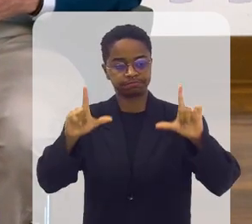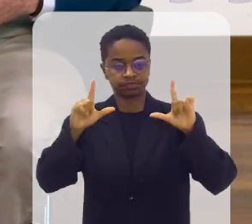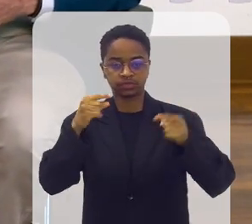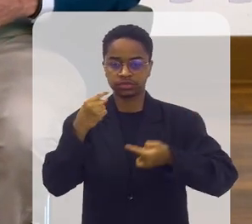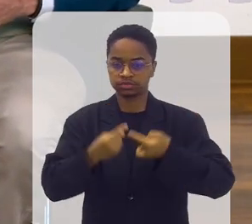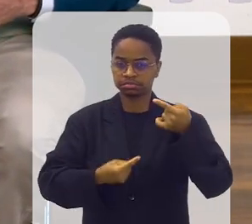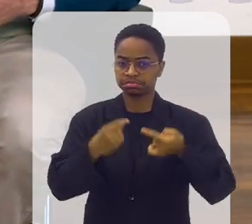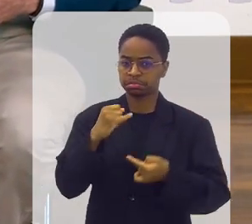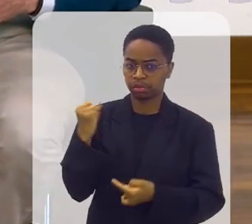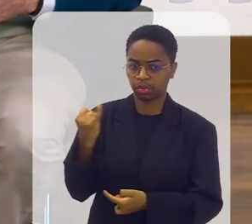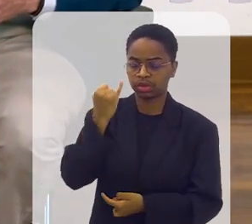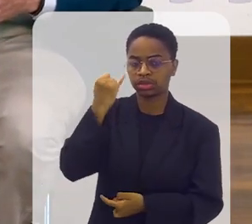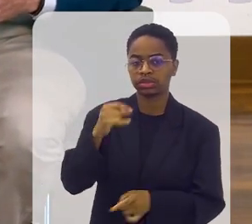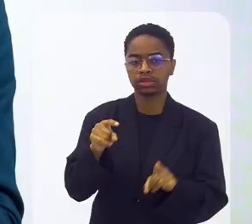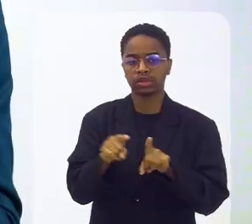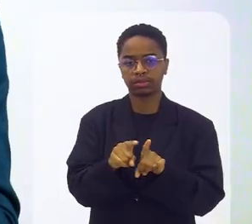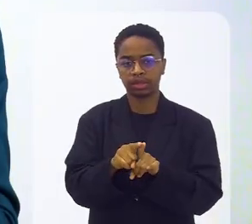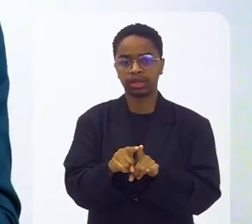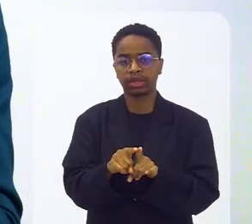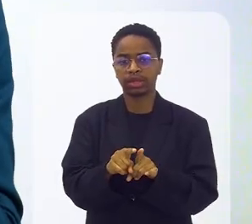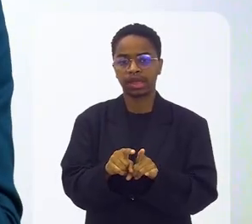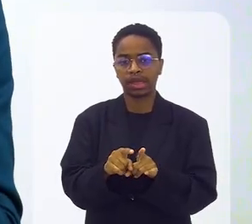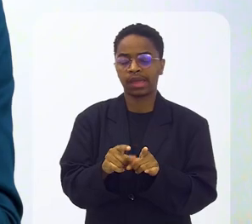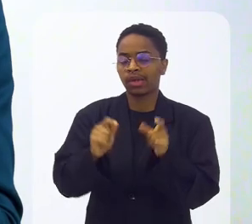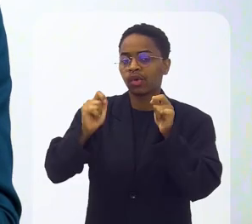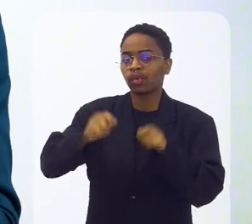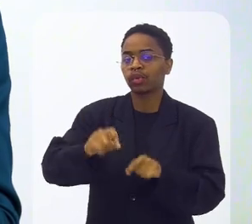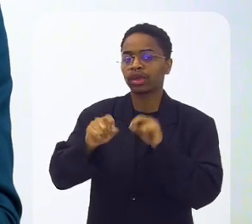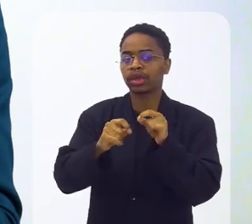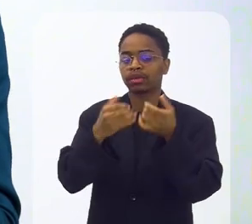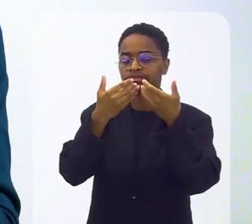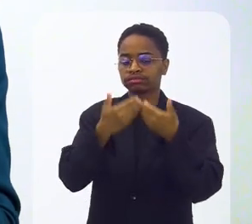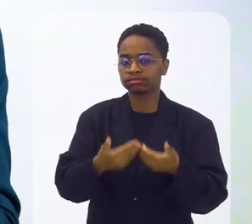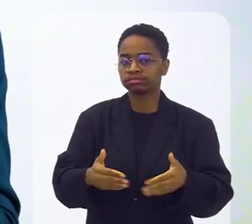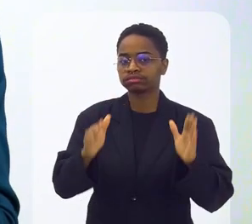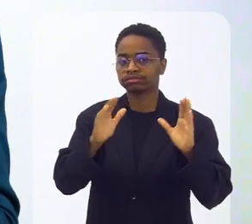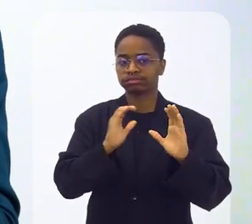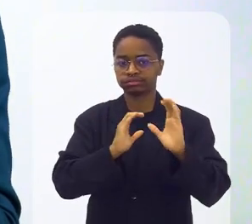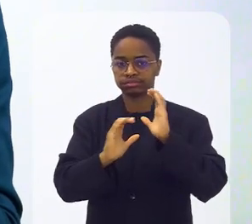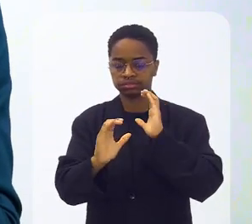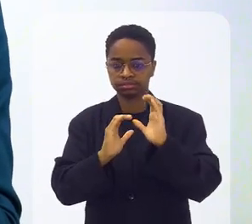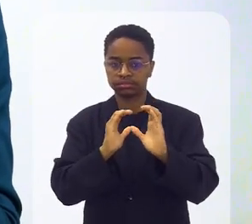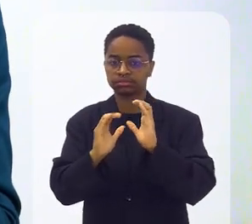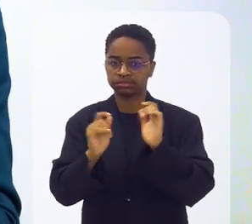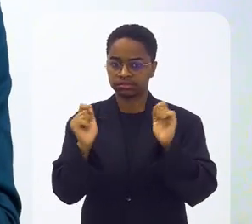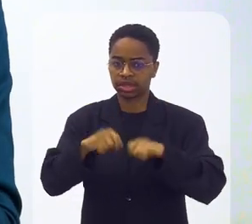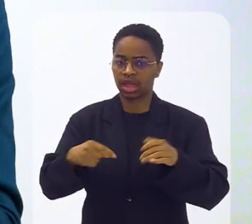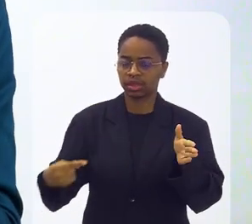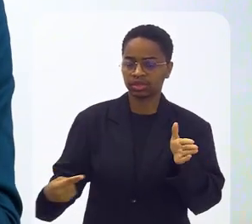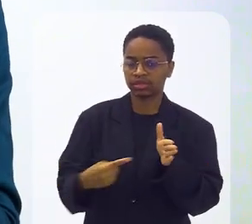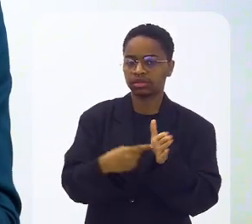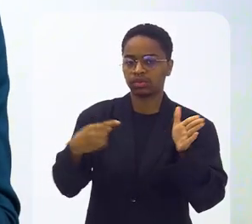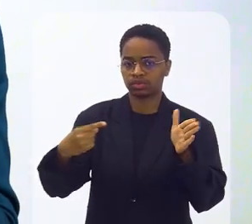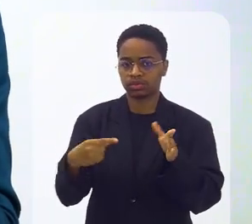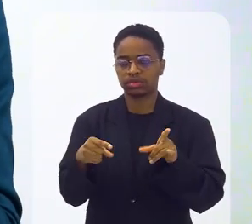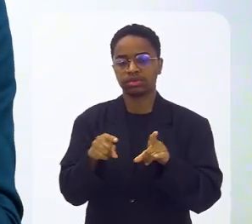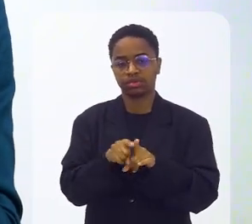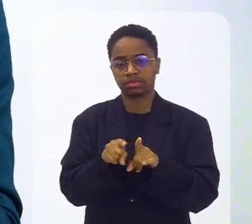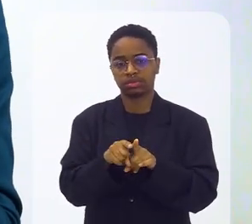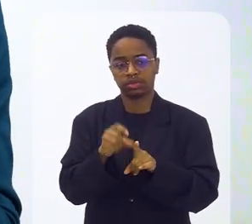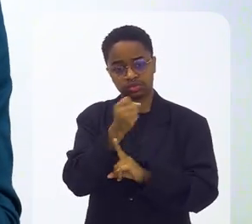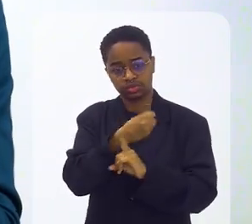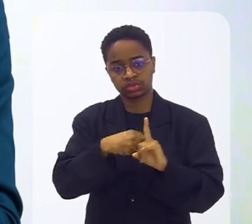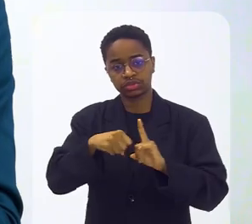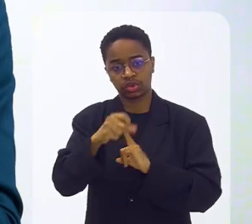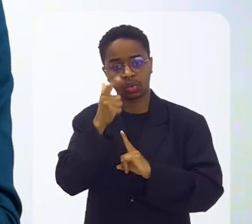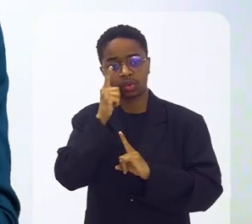programa, um debate tão rico, também uma possibilidade de abrir um canal de denúncias e